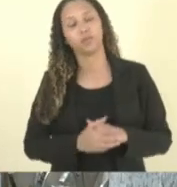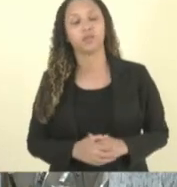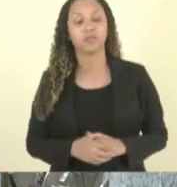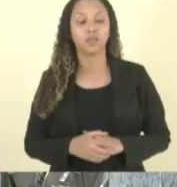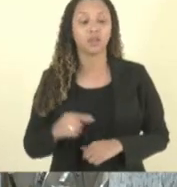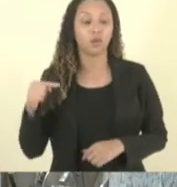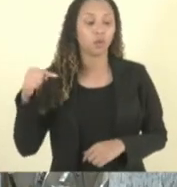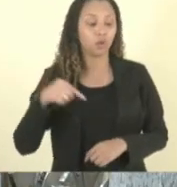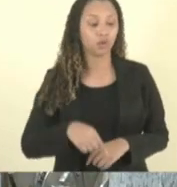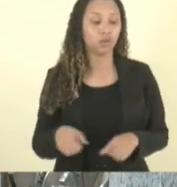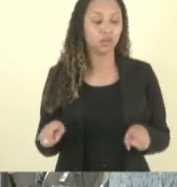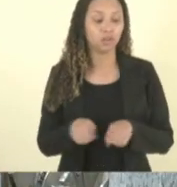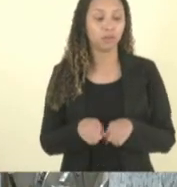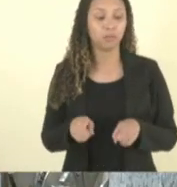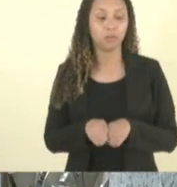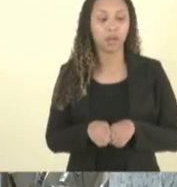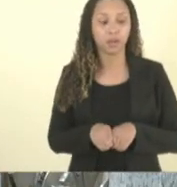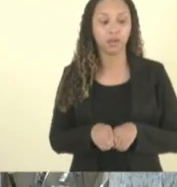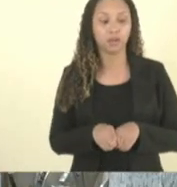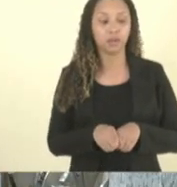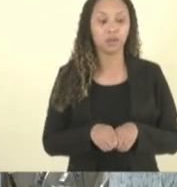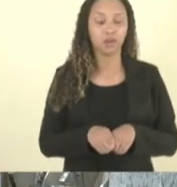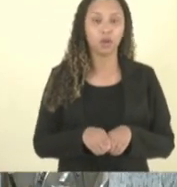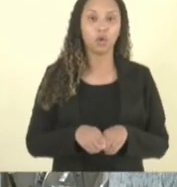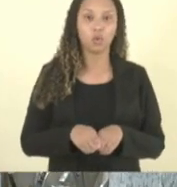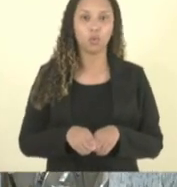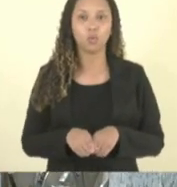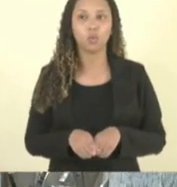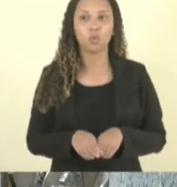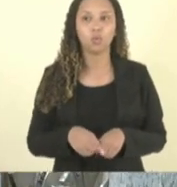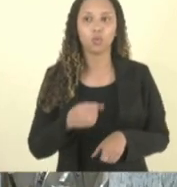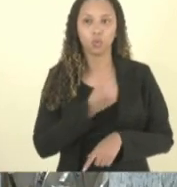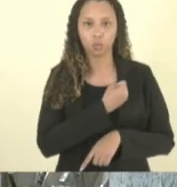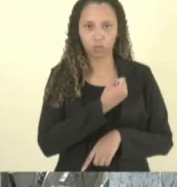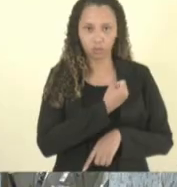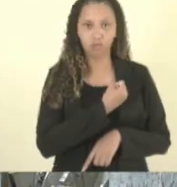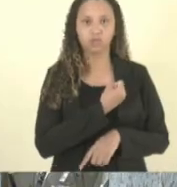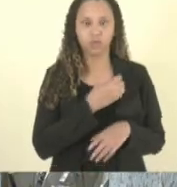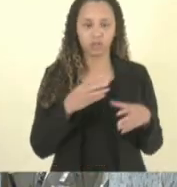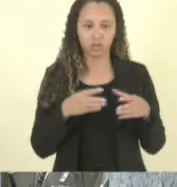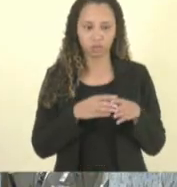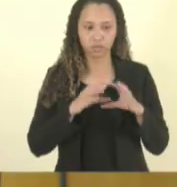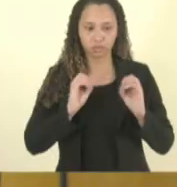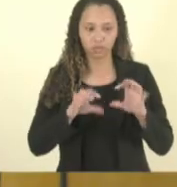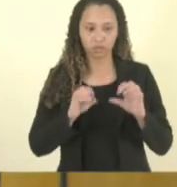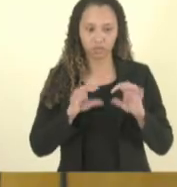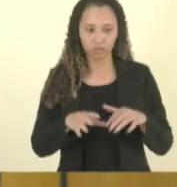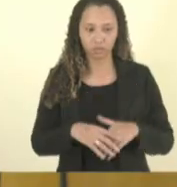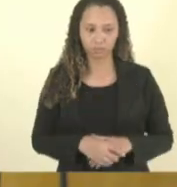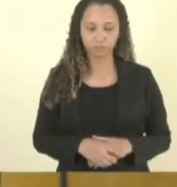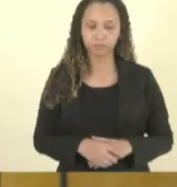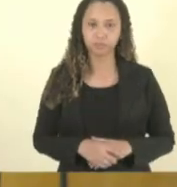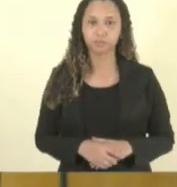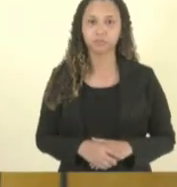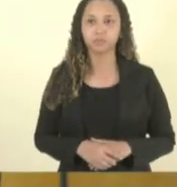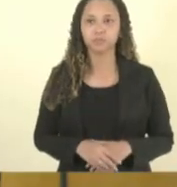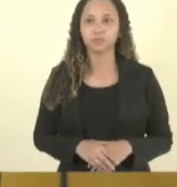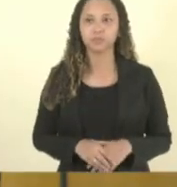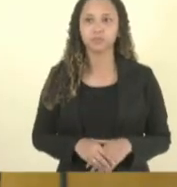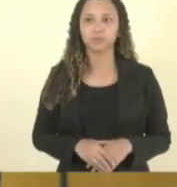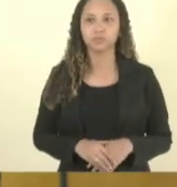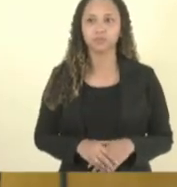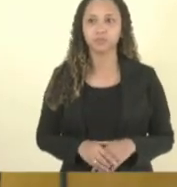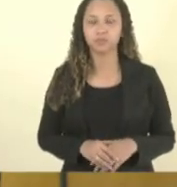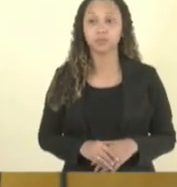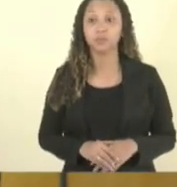a nossa os nossos contatos aqui da comissão de educação tá